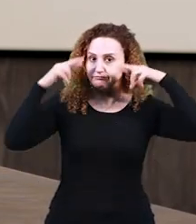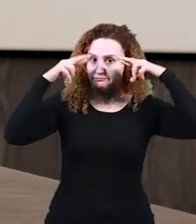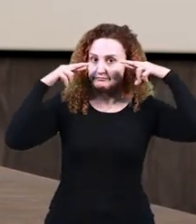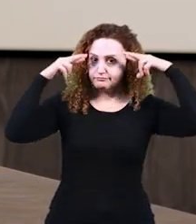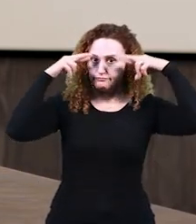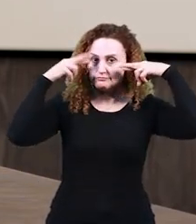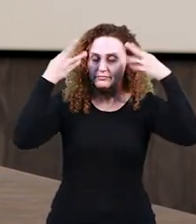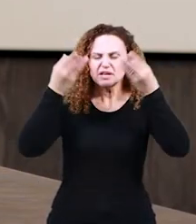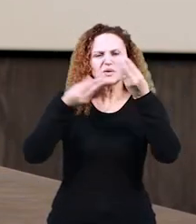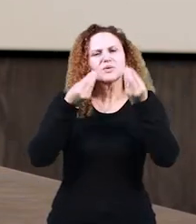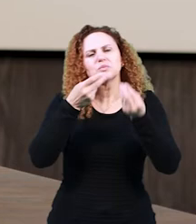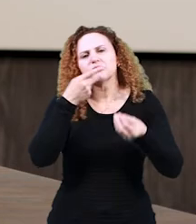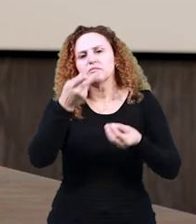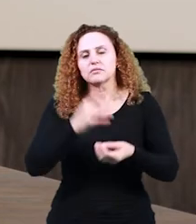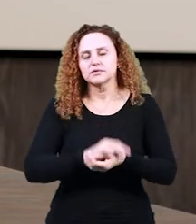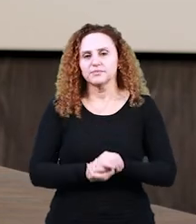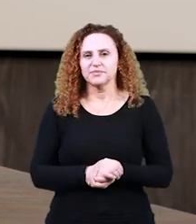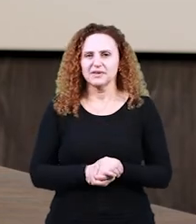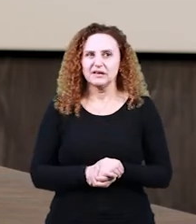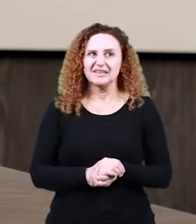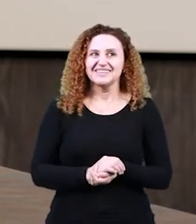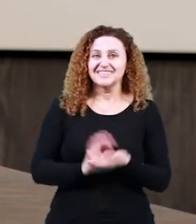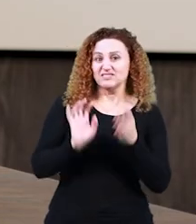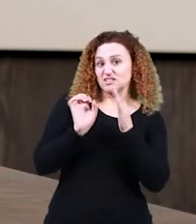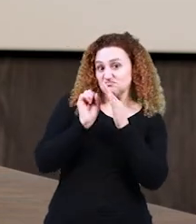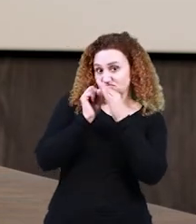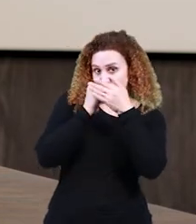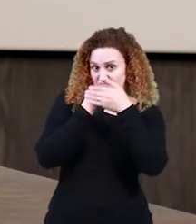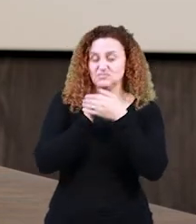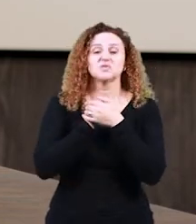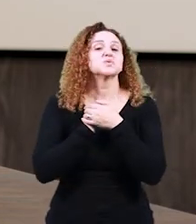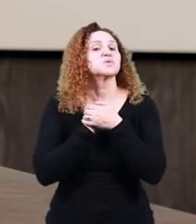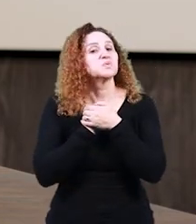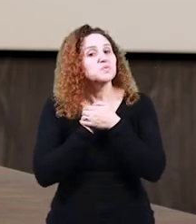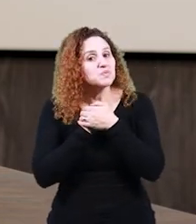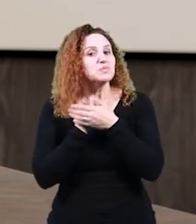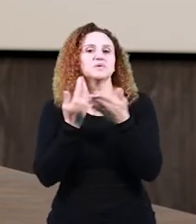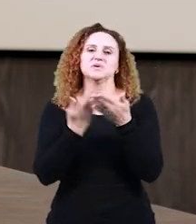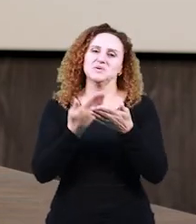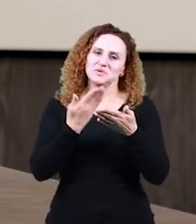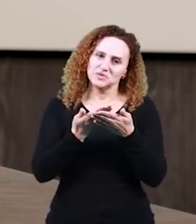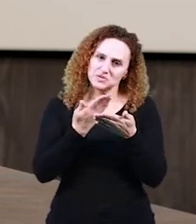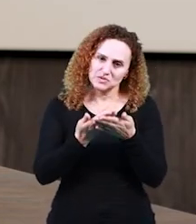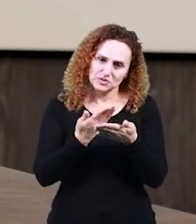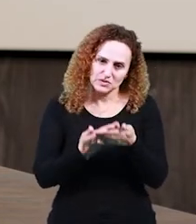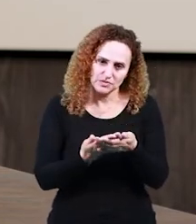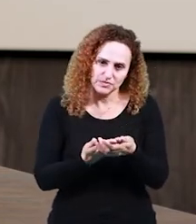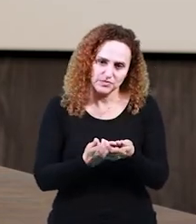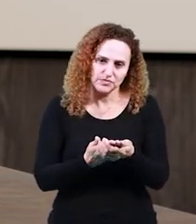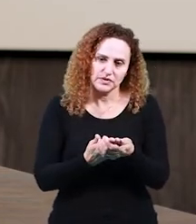como dizer, né? E aí vai camuflar, então, o estudo, né? Vai